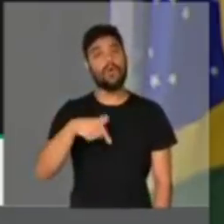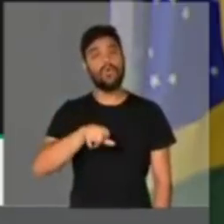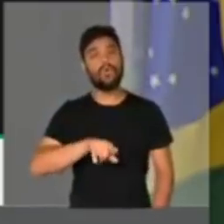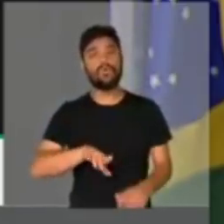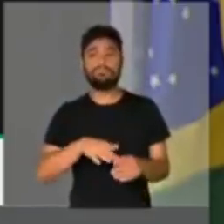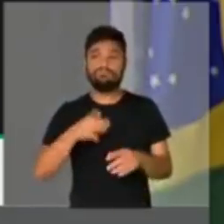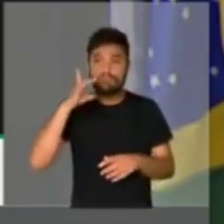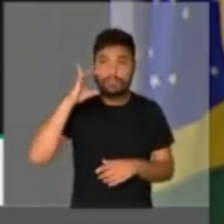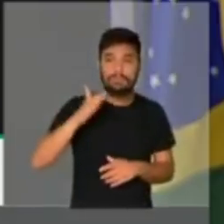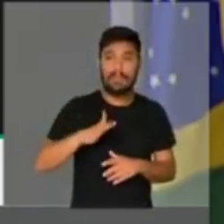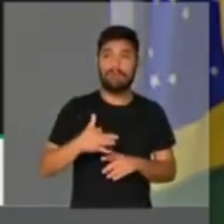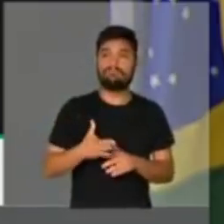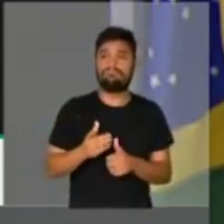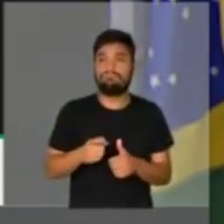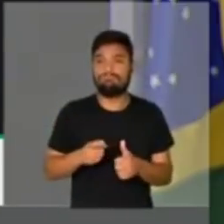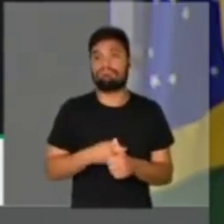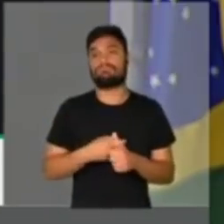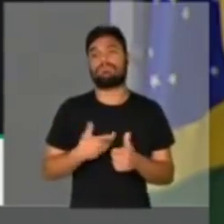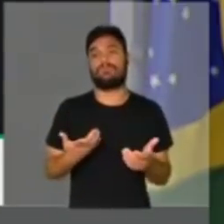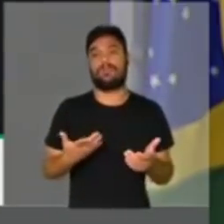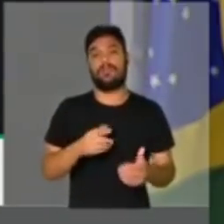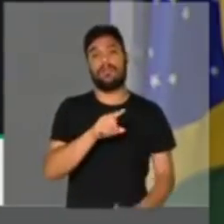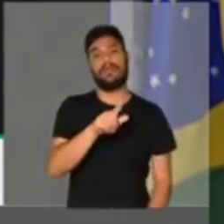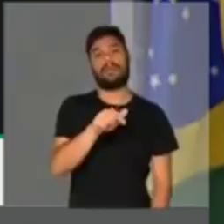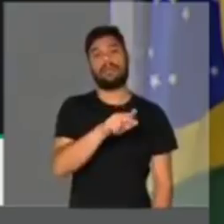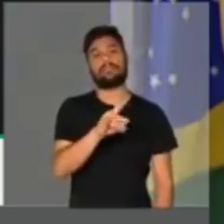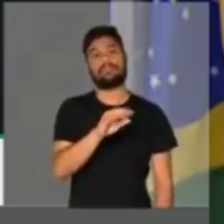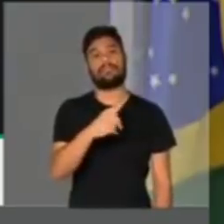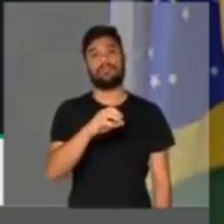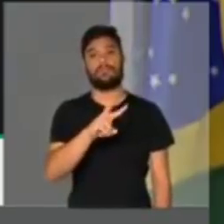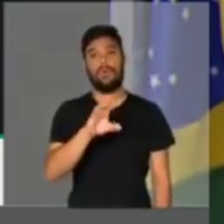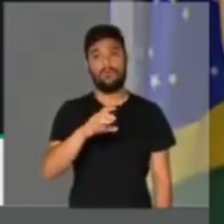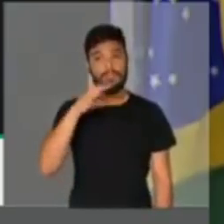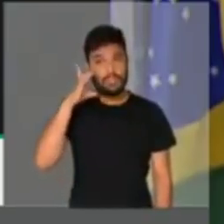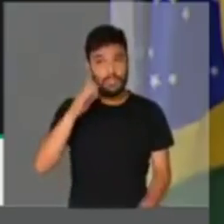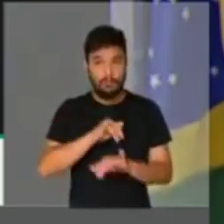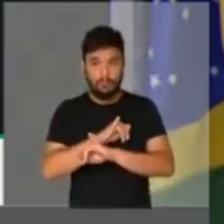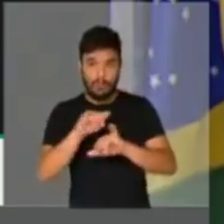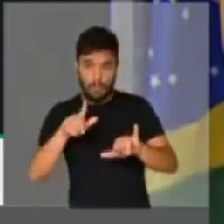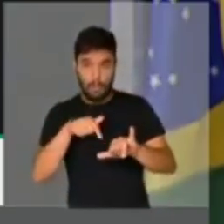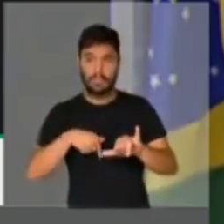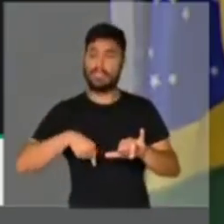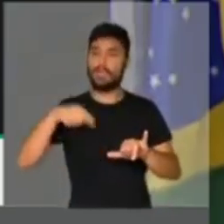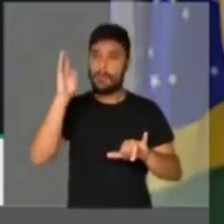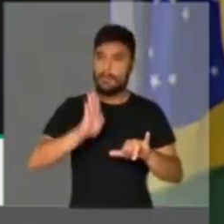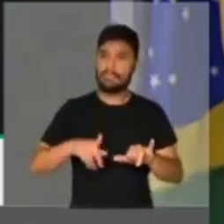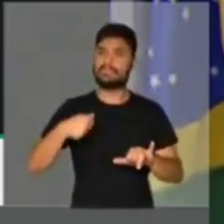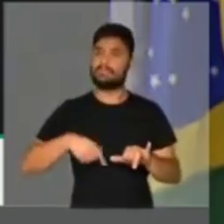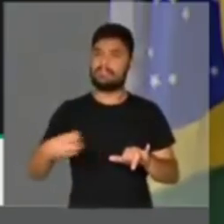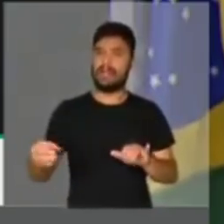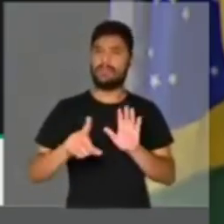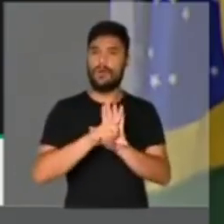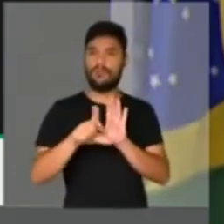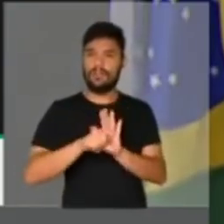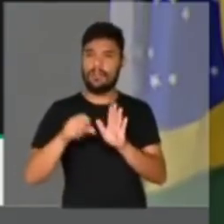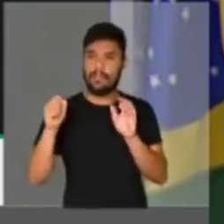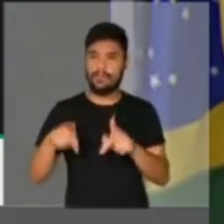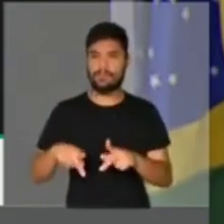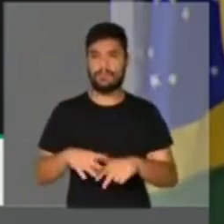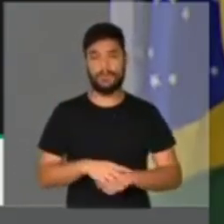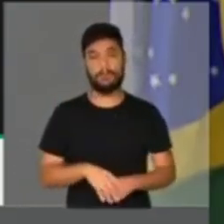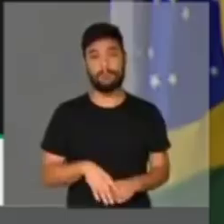gestão de Dilma Rousseff assusta. Gazeta do Povo, Dilma diz que o país terá que encarar uma reforma da Previdência Social.